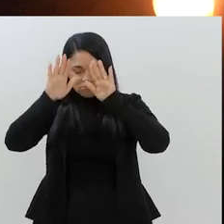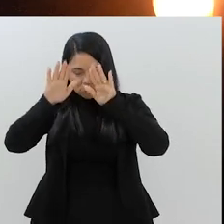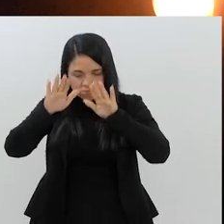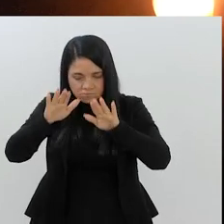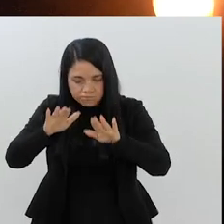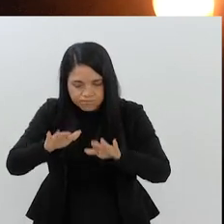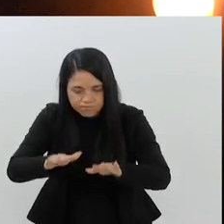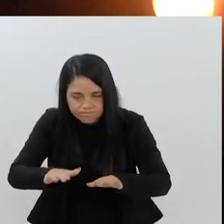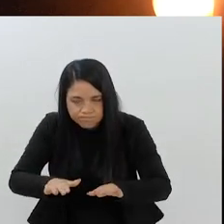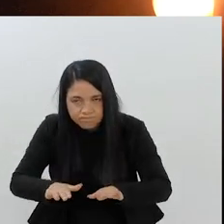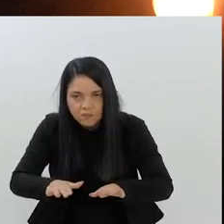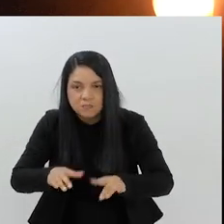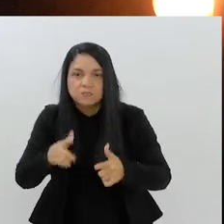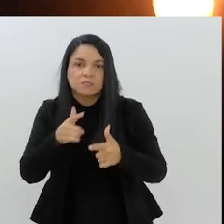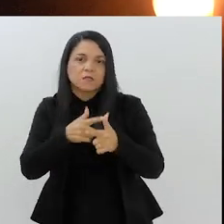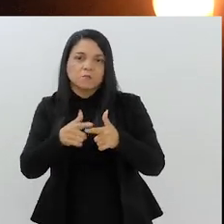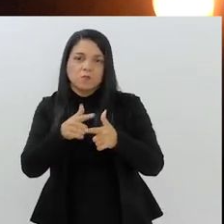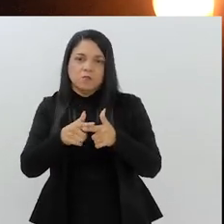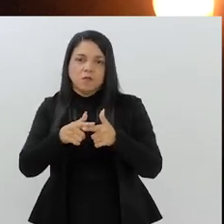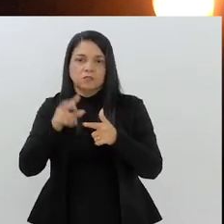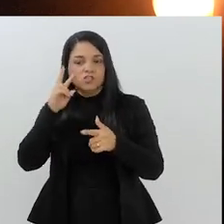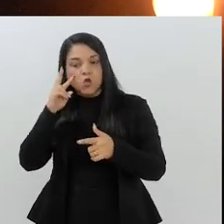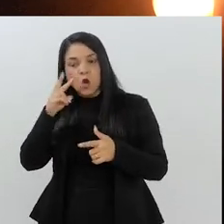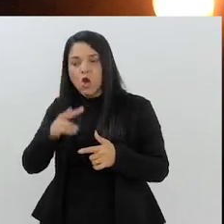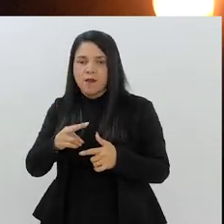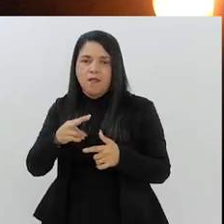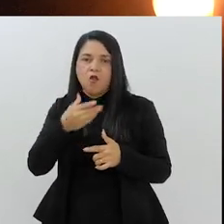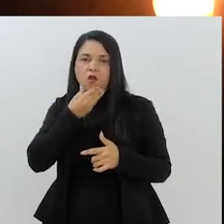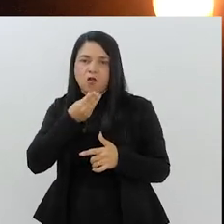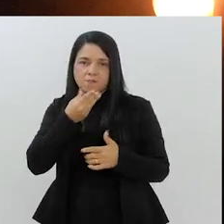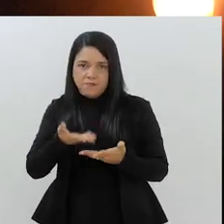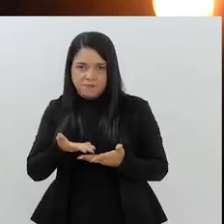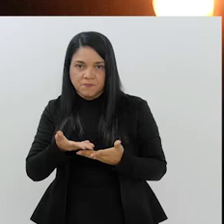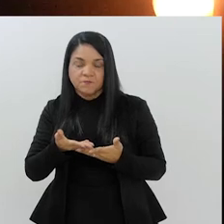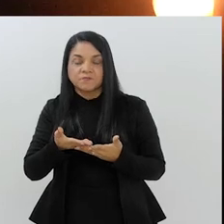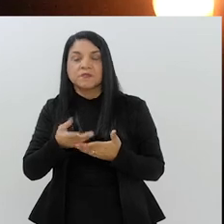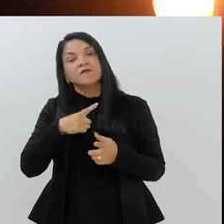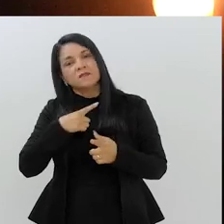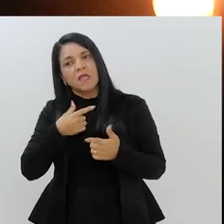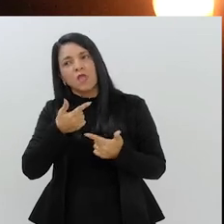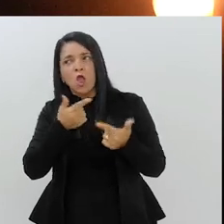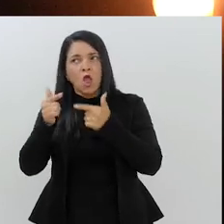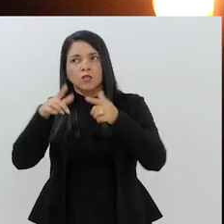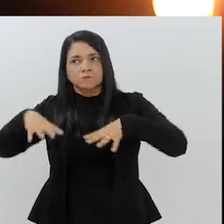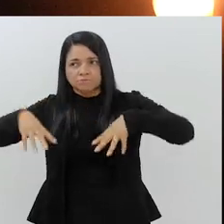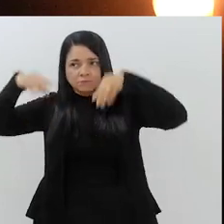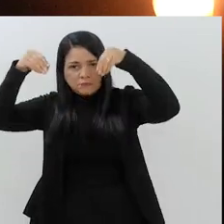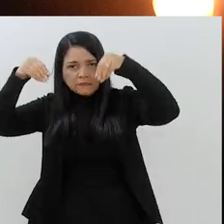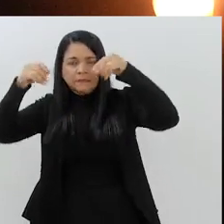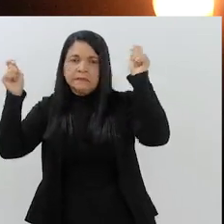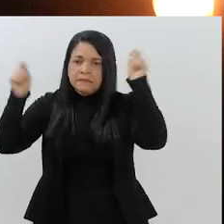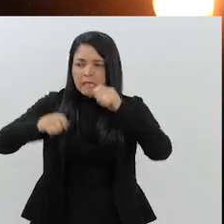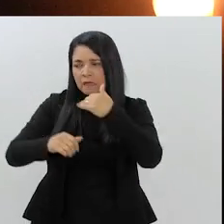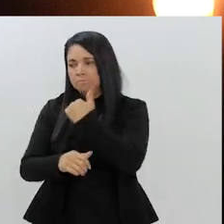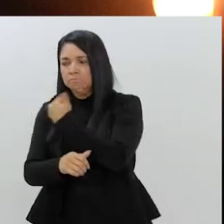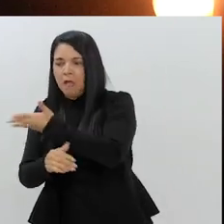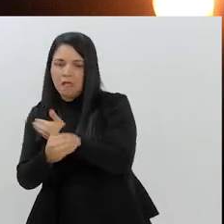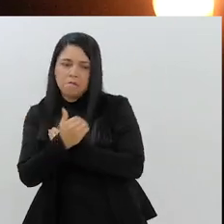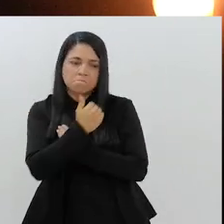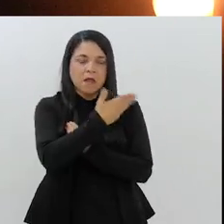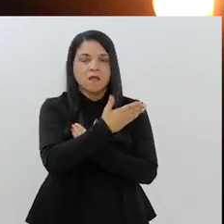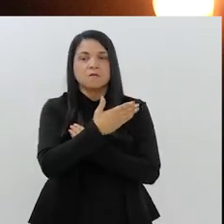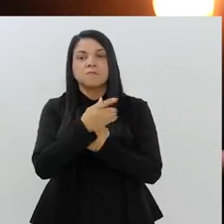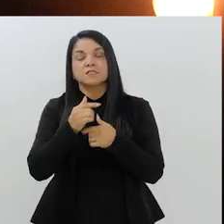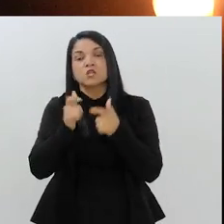parede, então elas podem fazer o movimento de uma forma privada e tranquila, sem serem incomodadas. Tem outras mesquitas que são mais largas,